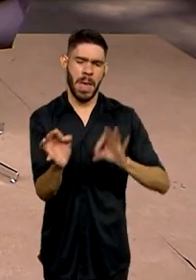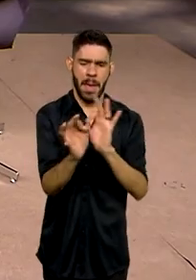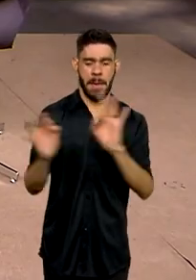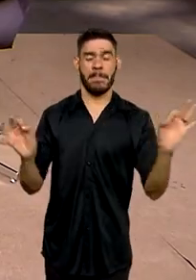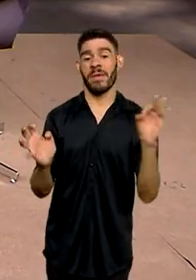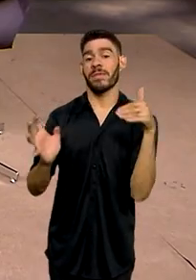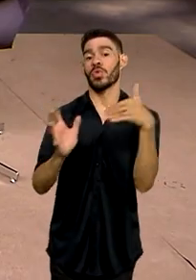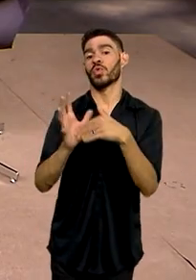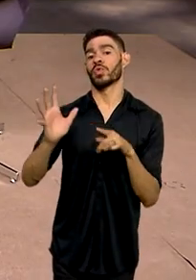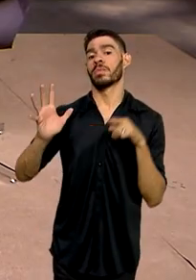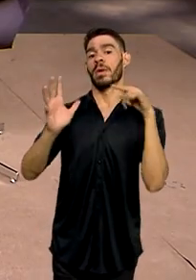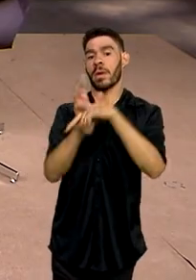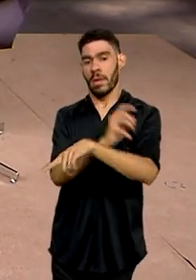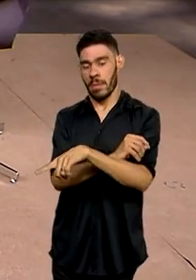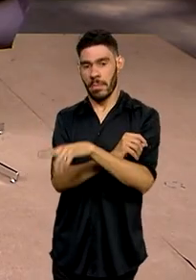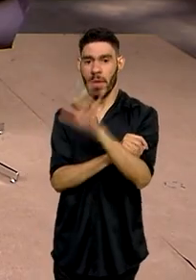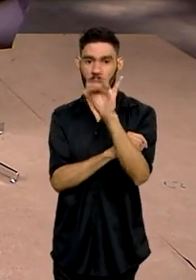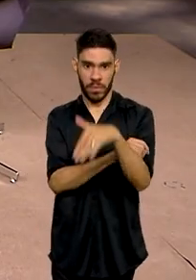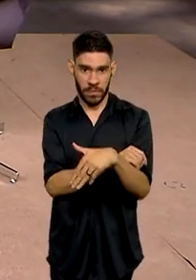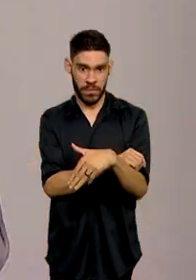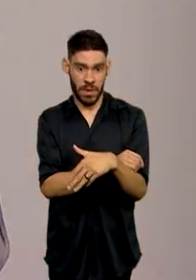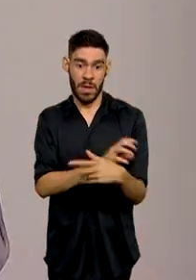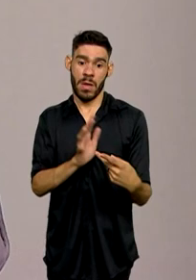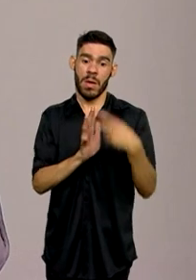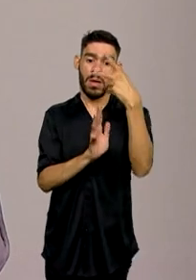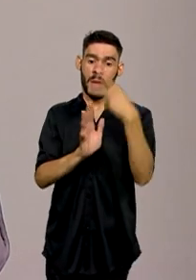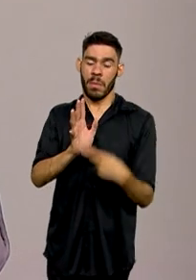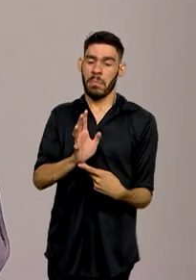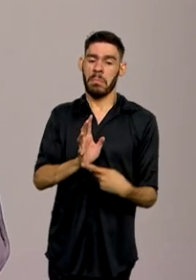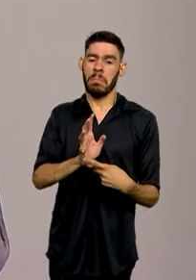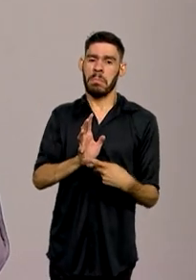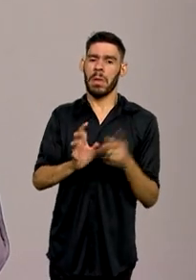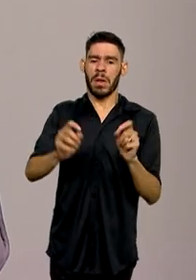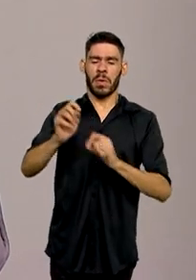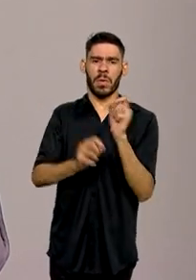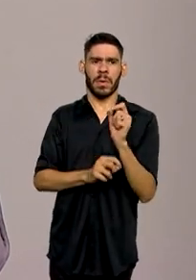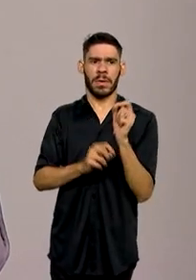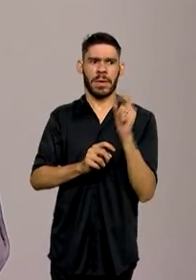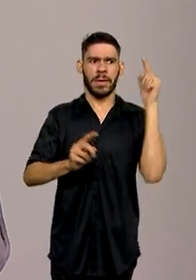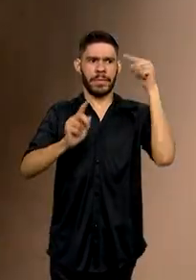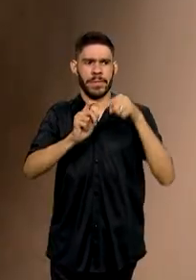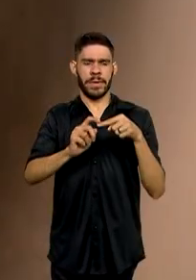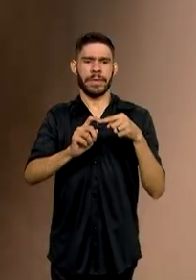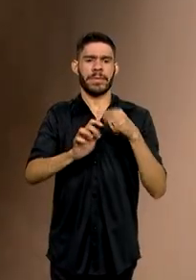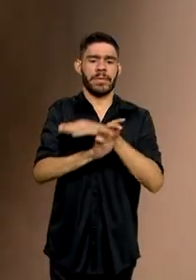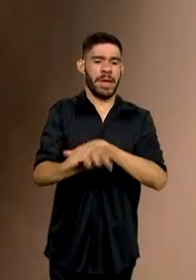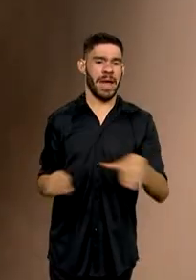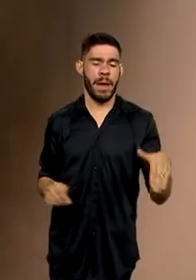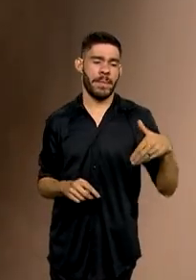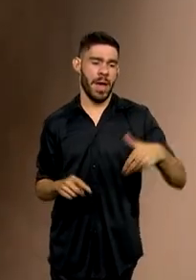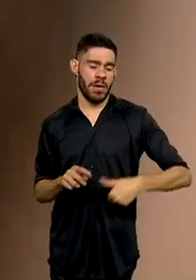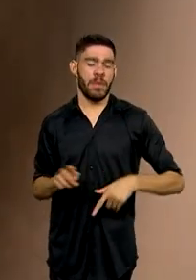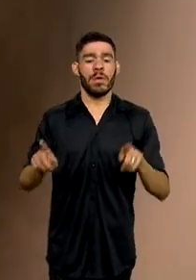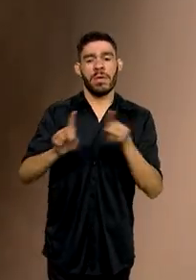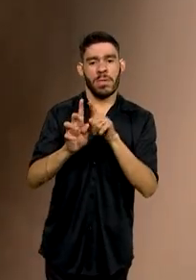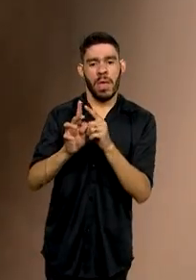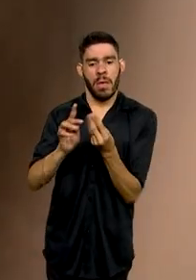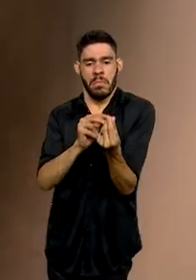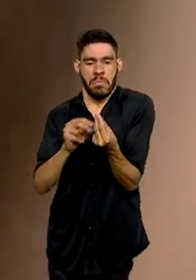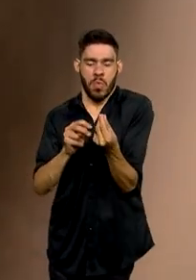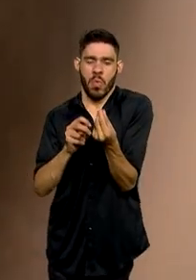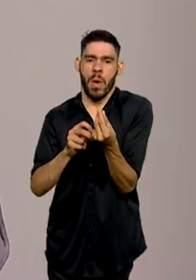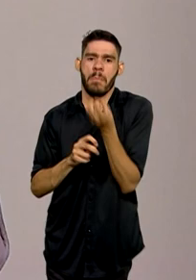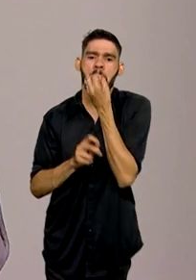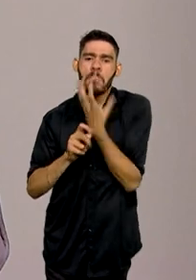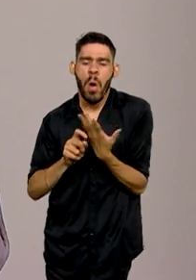Uma última pergunta, então, para a gente finalizar. O plano prevê não só erradicar a fome, mas também levar um alimento com qualidade para a mesa